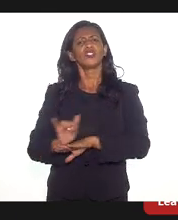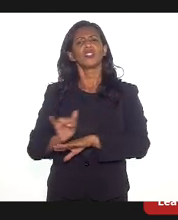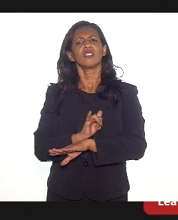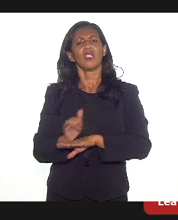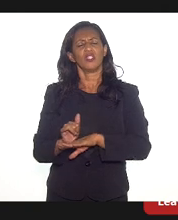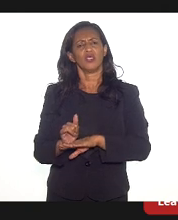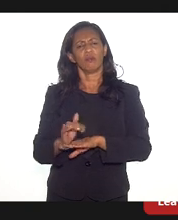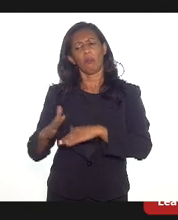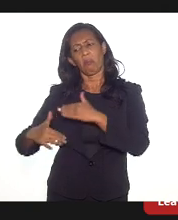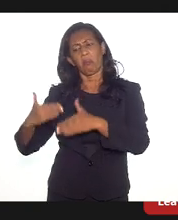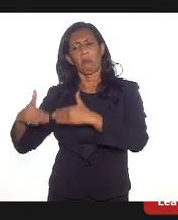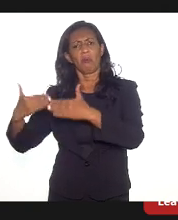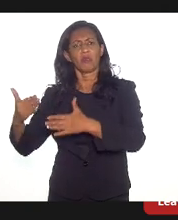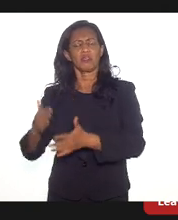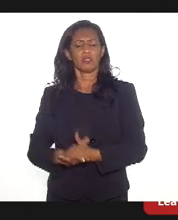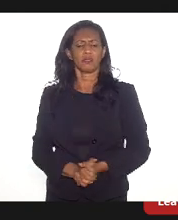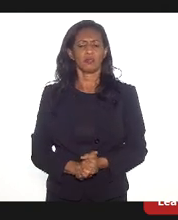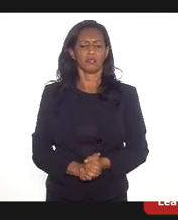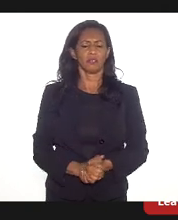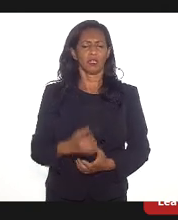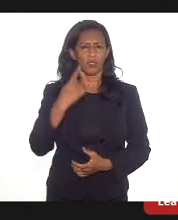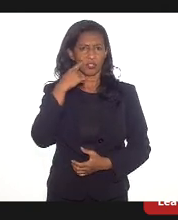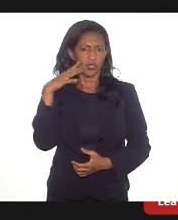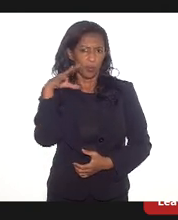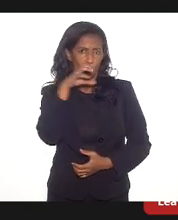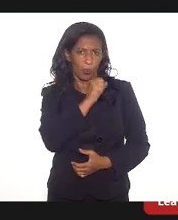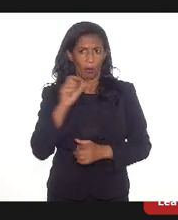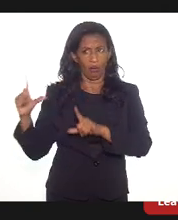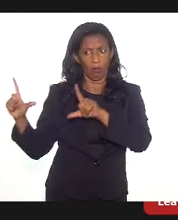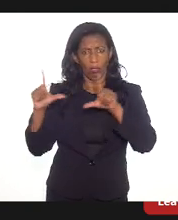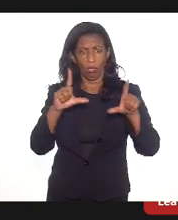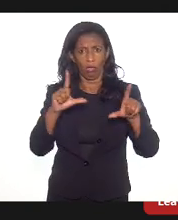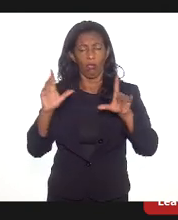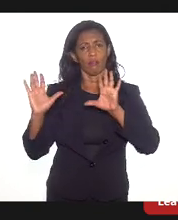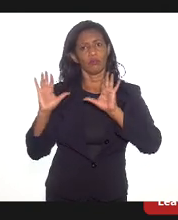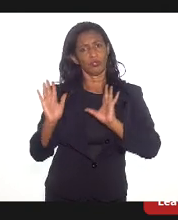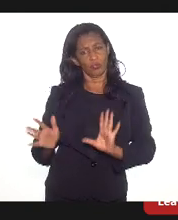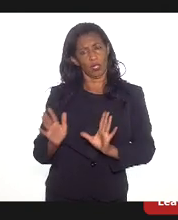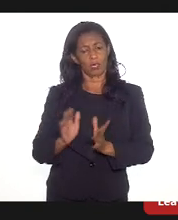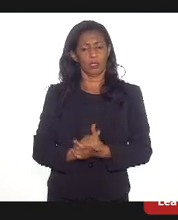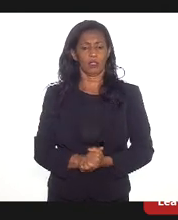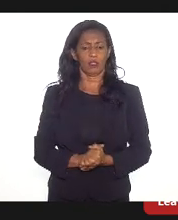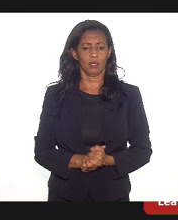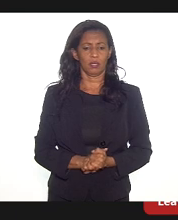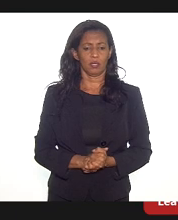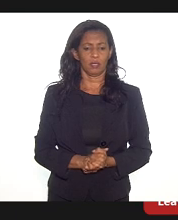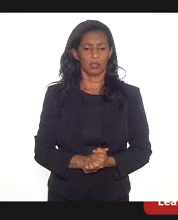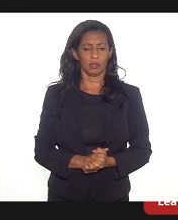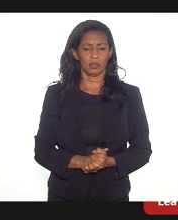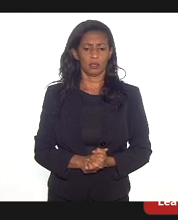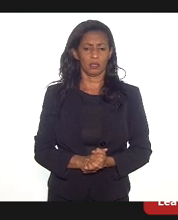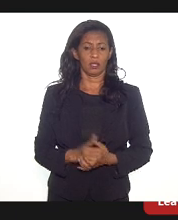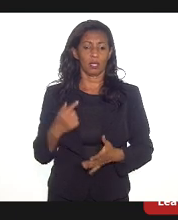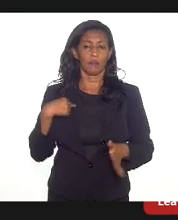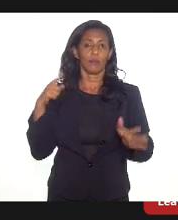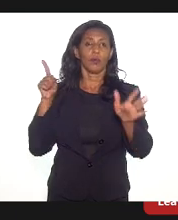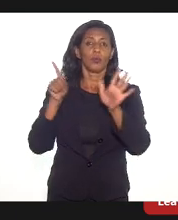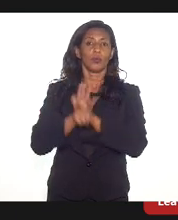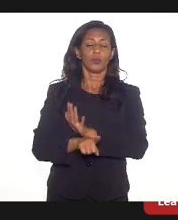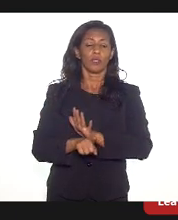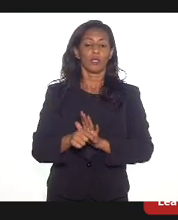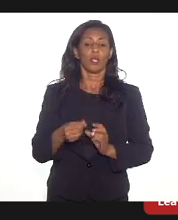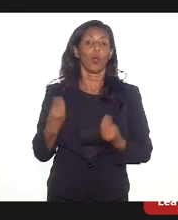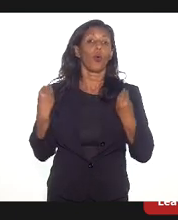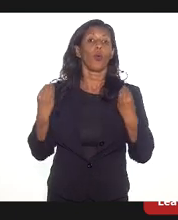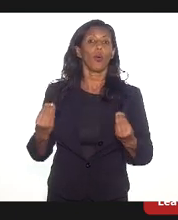induzir esse processo? A gente viu rapidamente um retrato do que se quer fazer, de ver do que se quer fazer. a pergunta que eu quero fazer